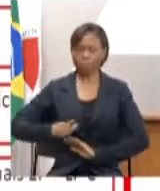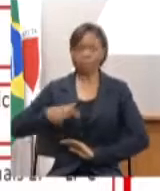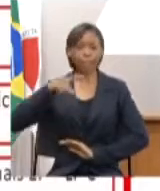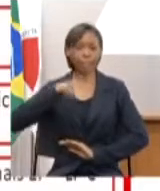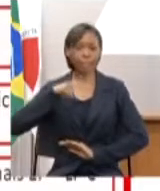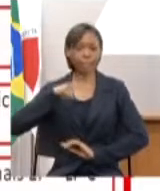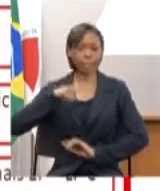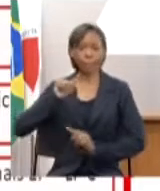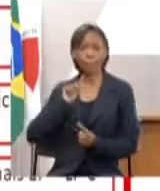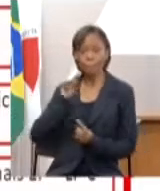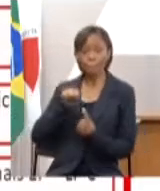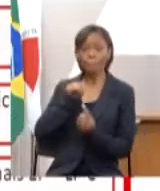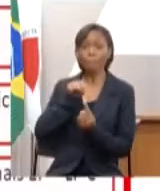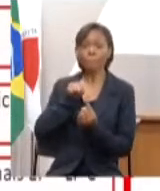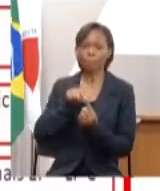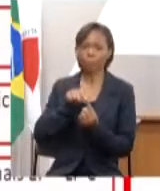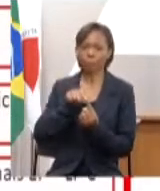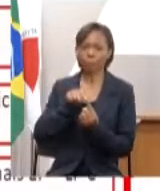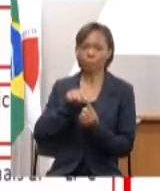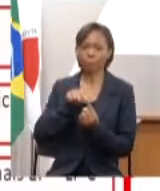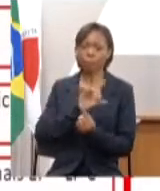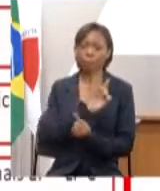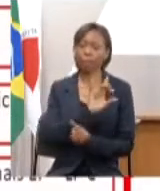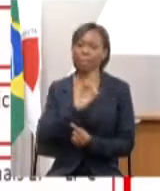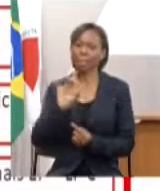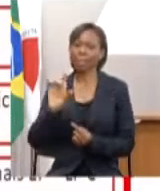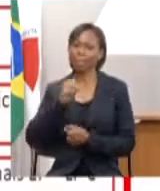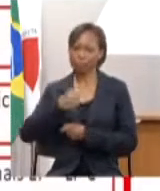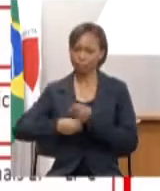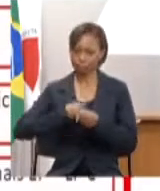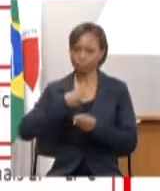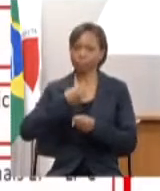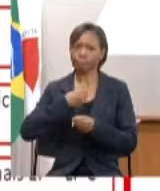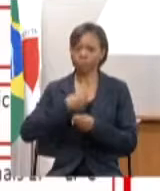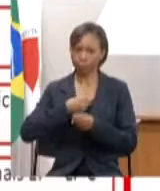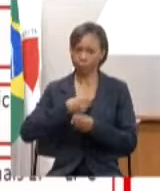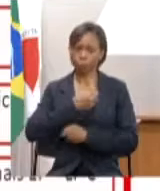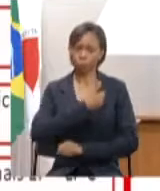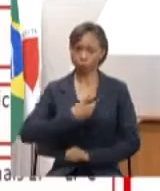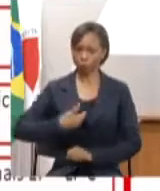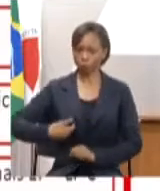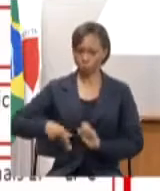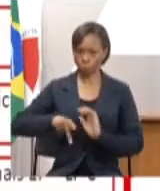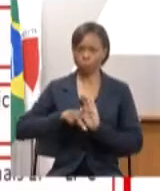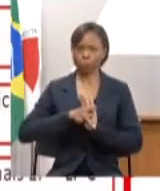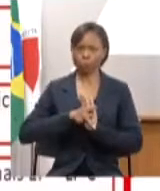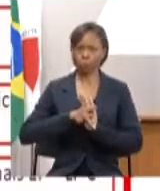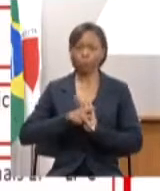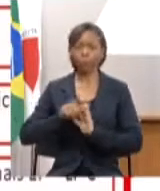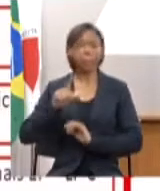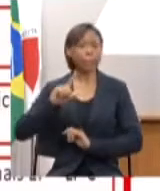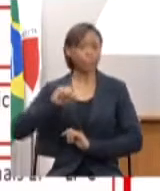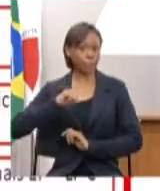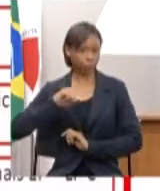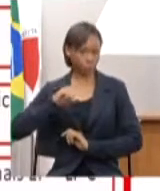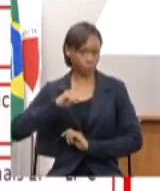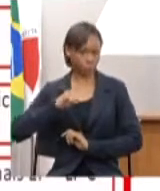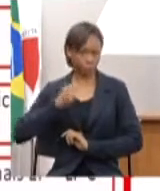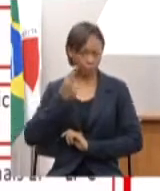para cada um dos anos de governo. nós temos aí